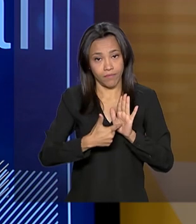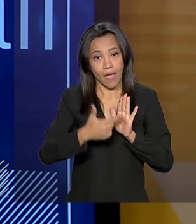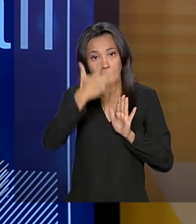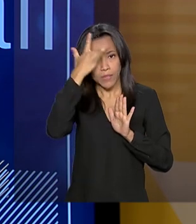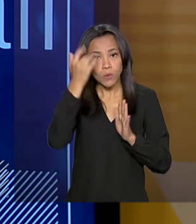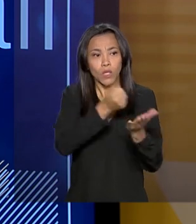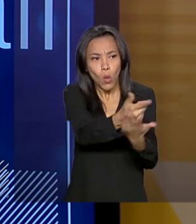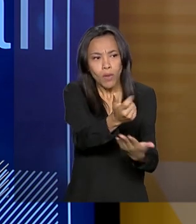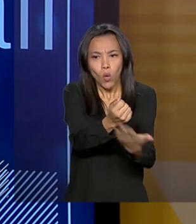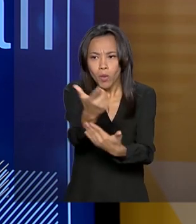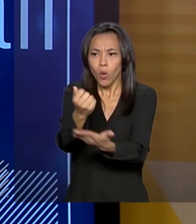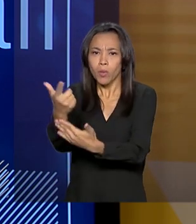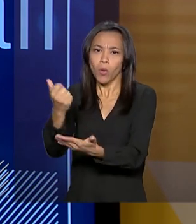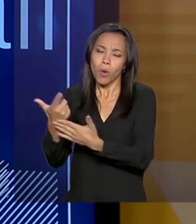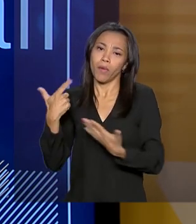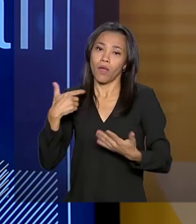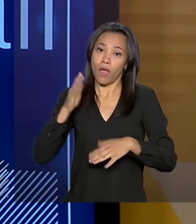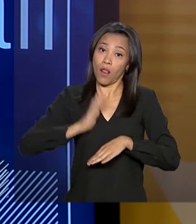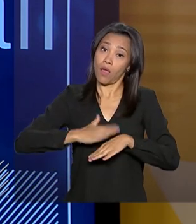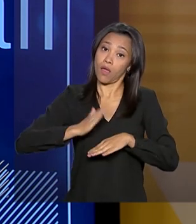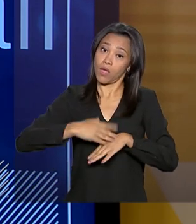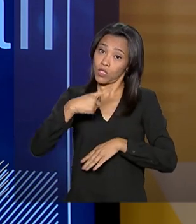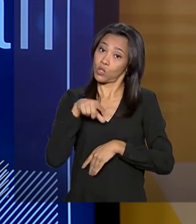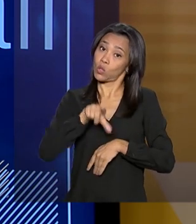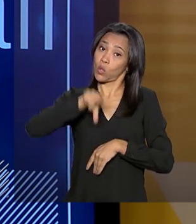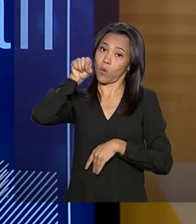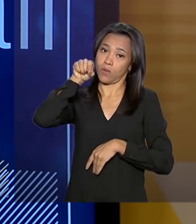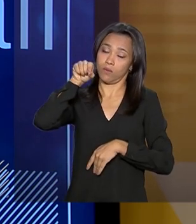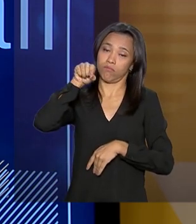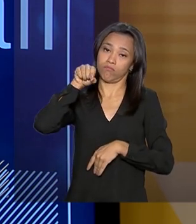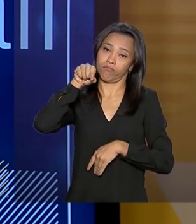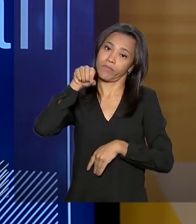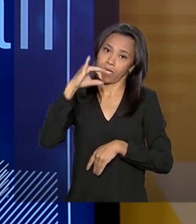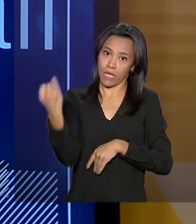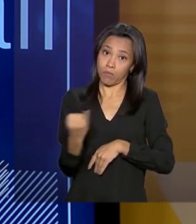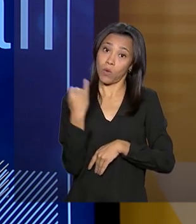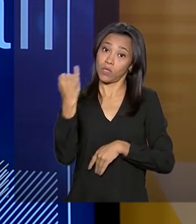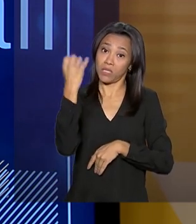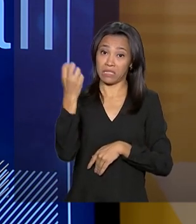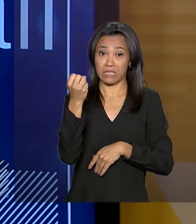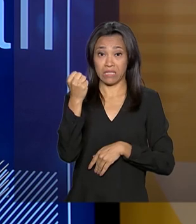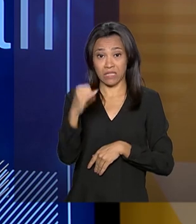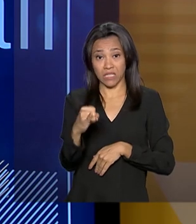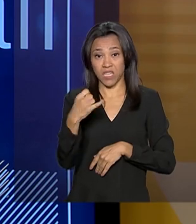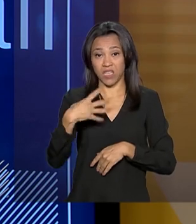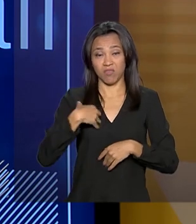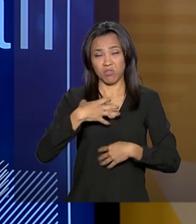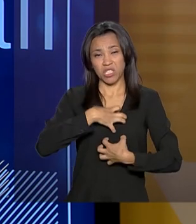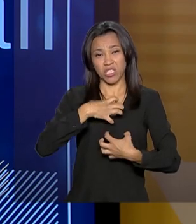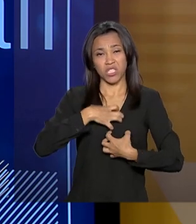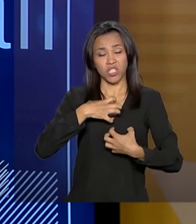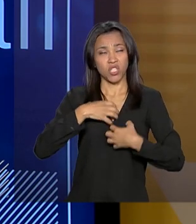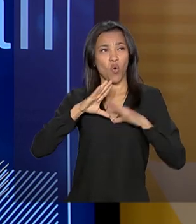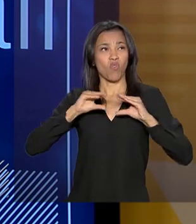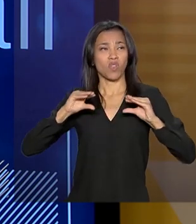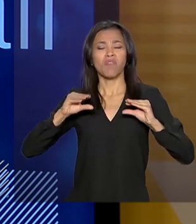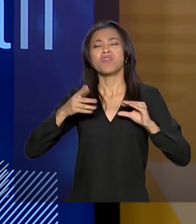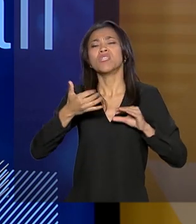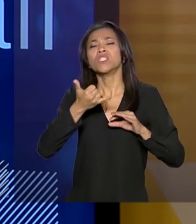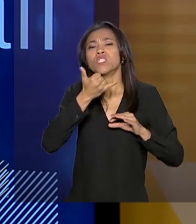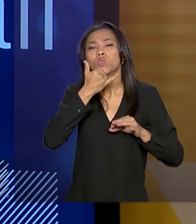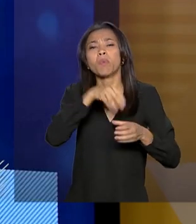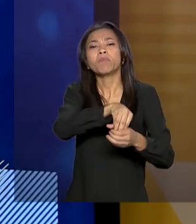opta já do início nos cadastros. É importante dizer que se ele não ficar confortável, ele já pode pedir para sair.